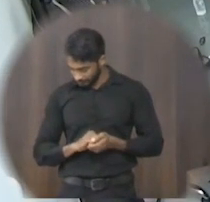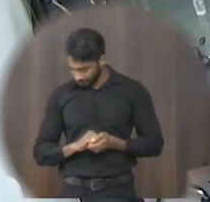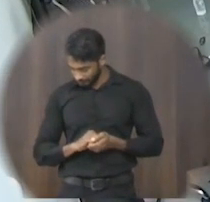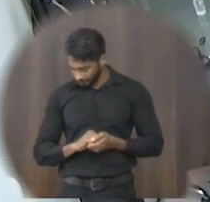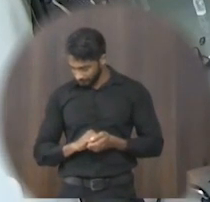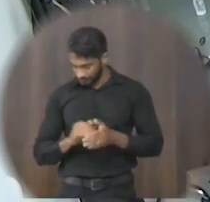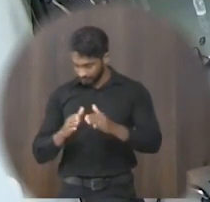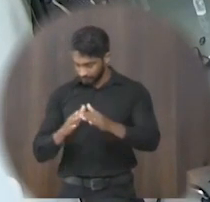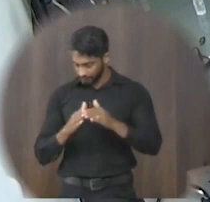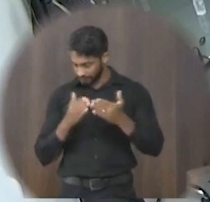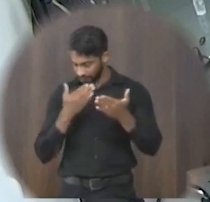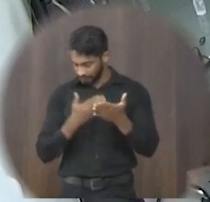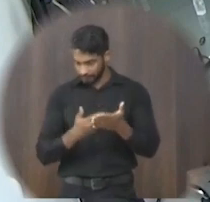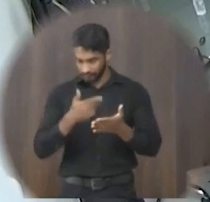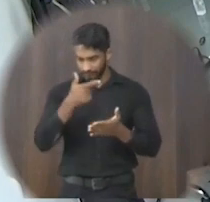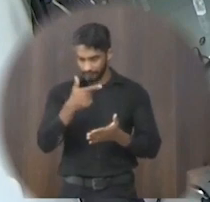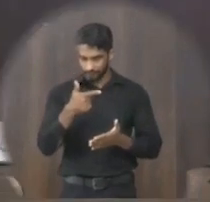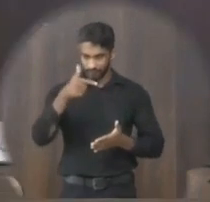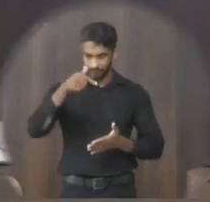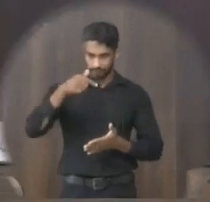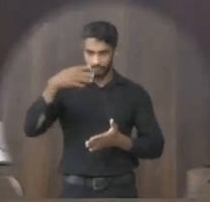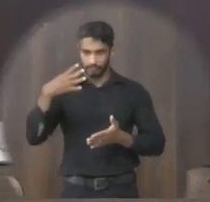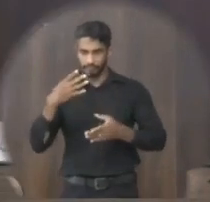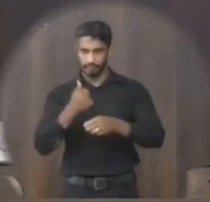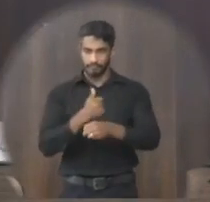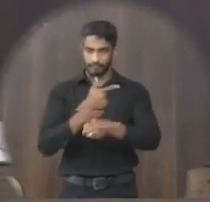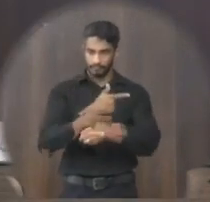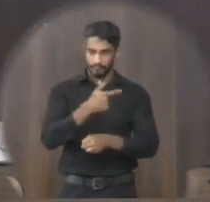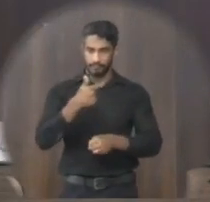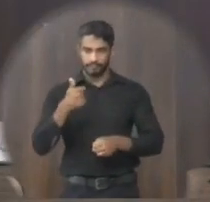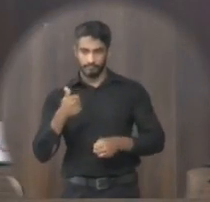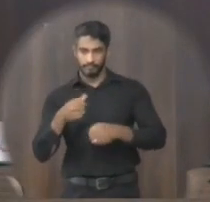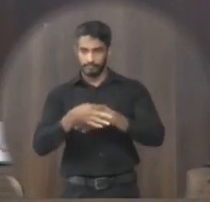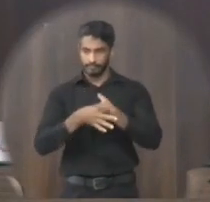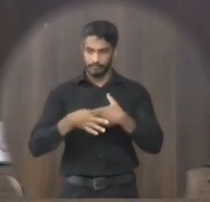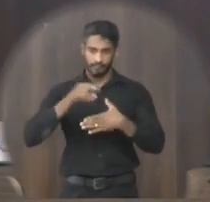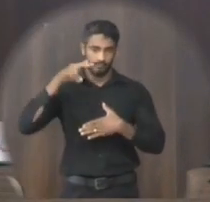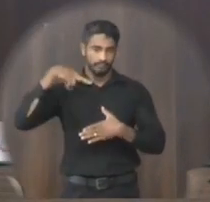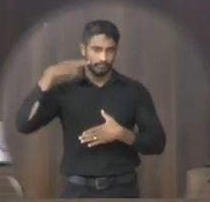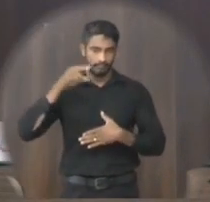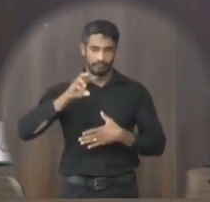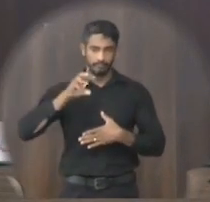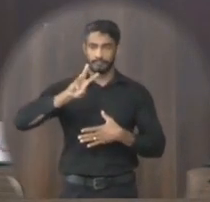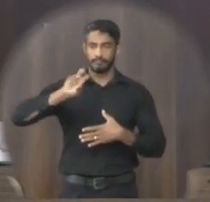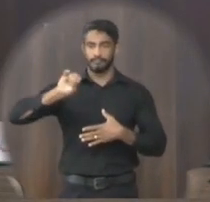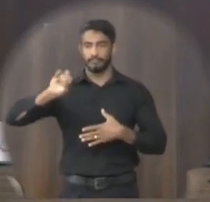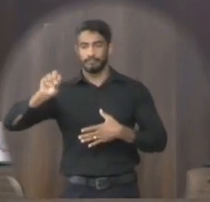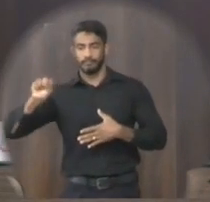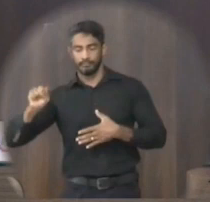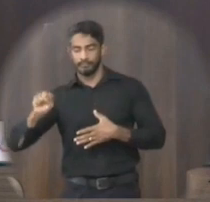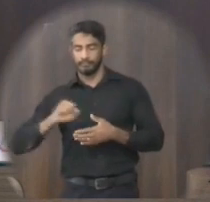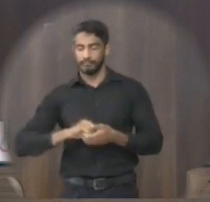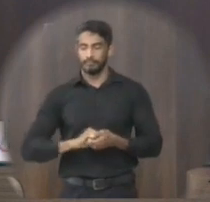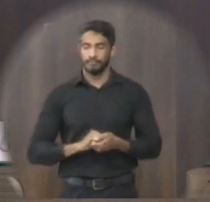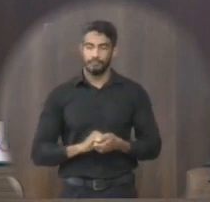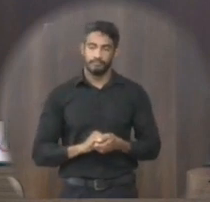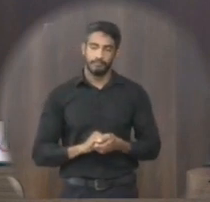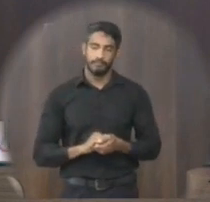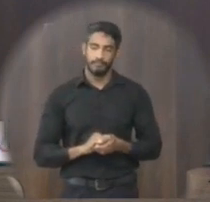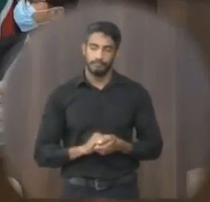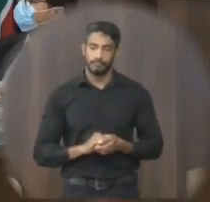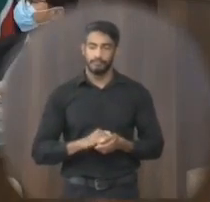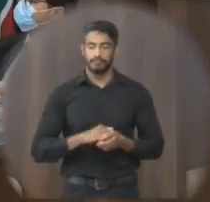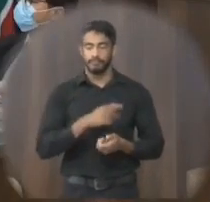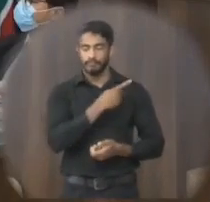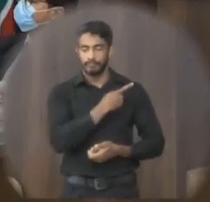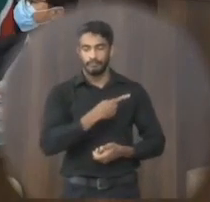indicação necessidade 274 2021 de autoria do vereador o Iris Carlos Lopes eu